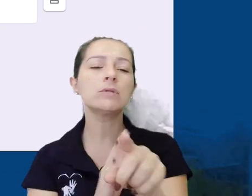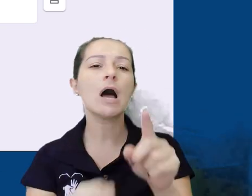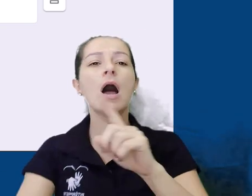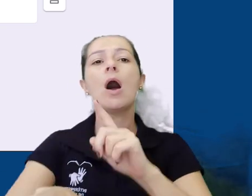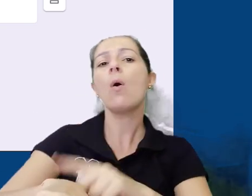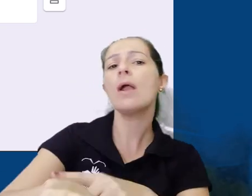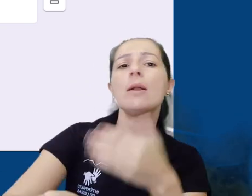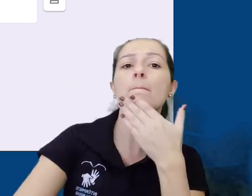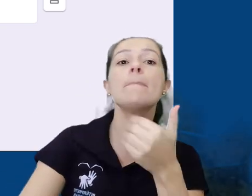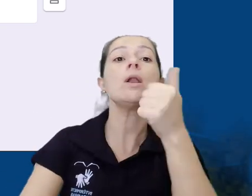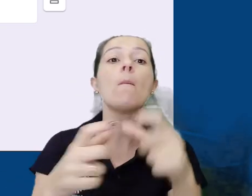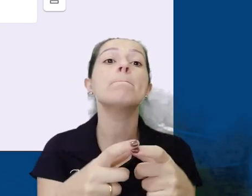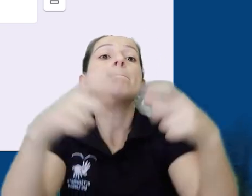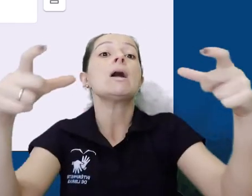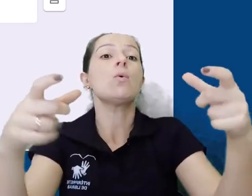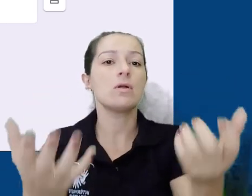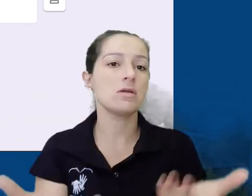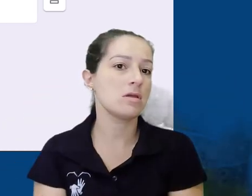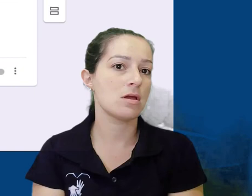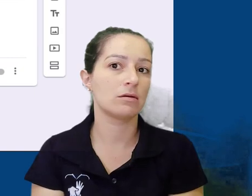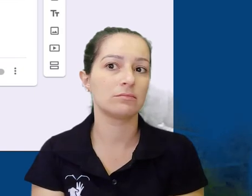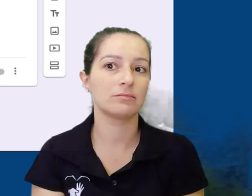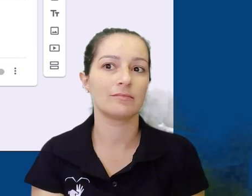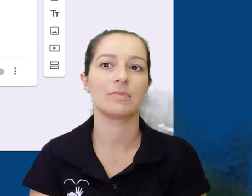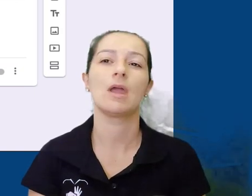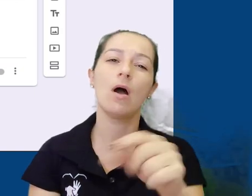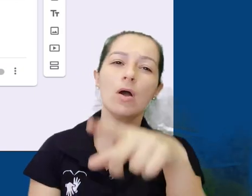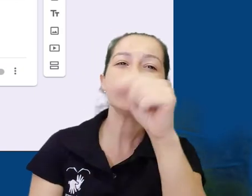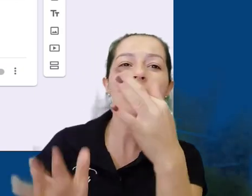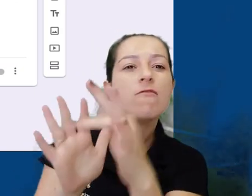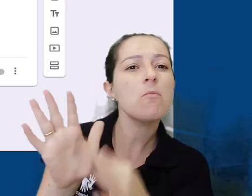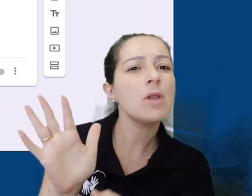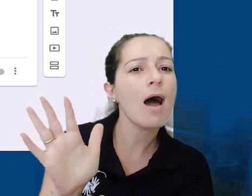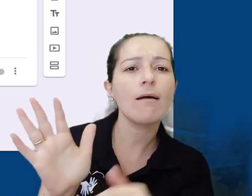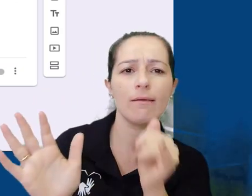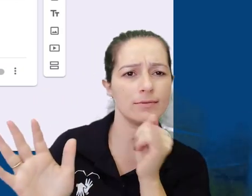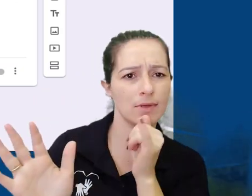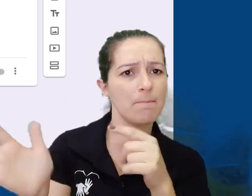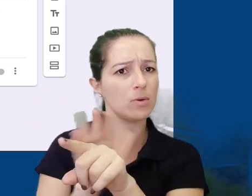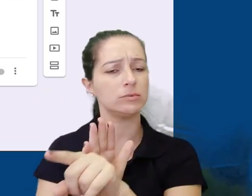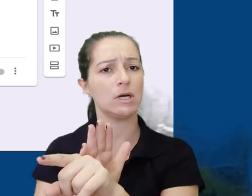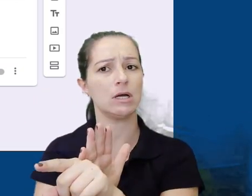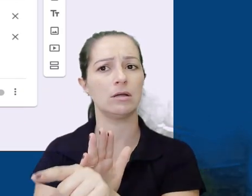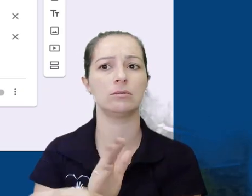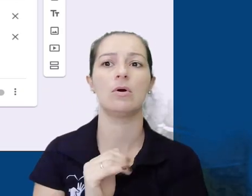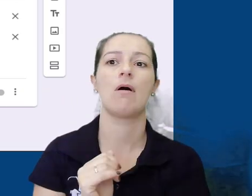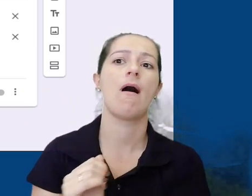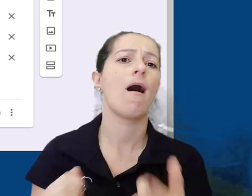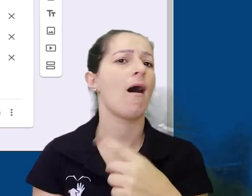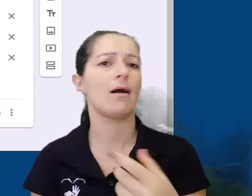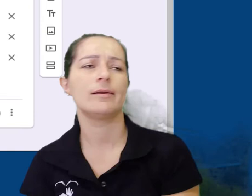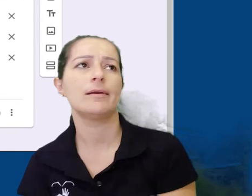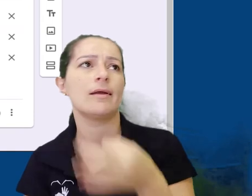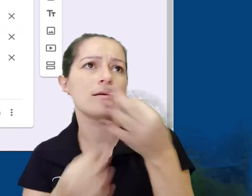para a maioria da turma para termos nossas reuniões virtuais semanais. Podemos criar um formulário com essa pergunta, dando as possíveis opções aos